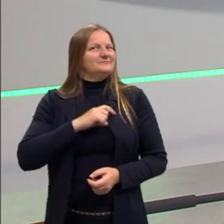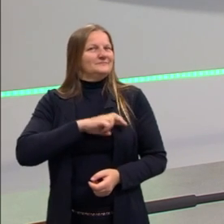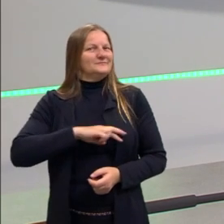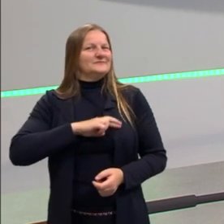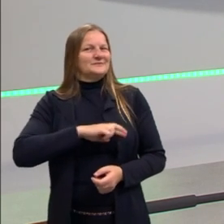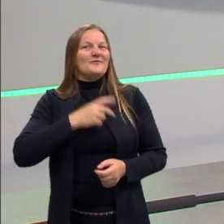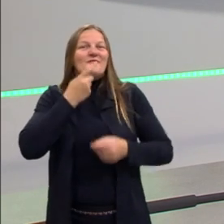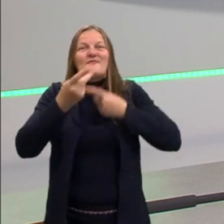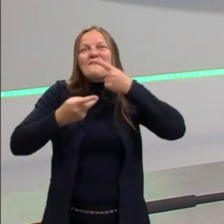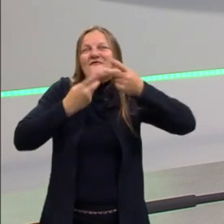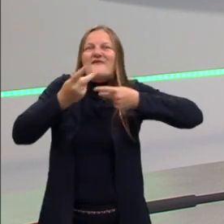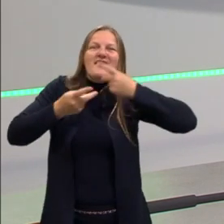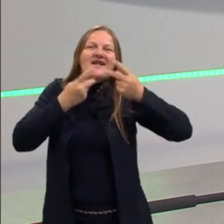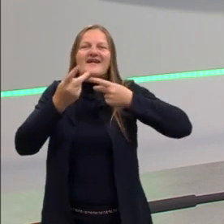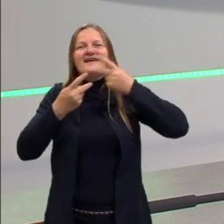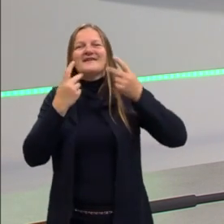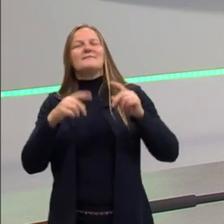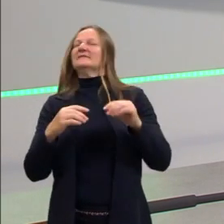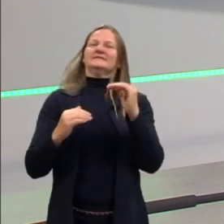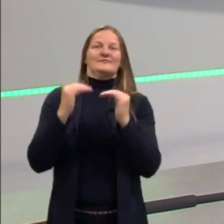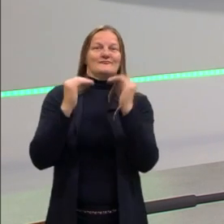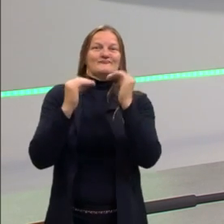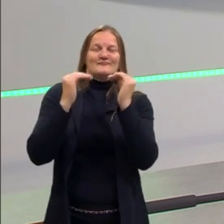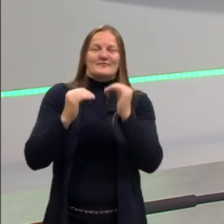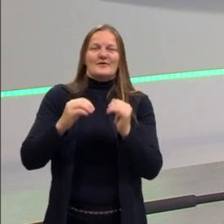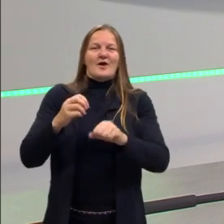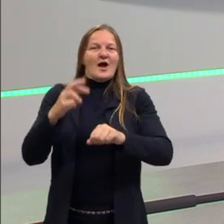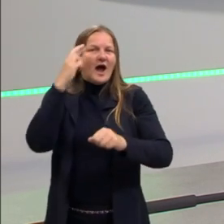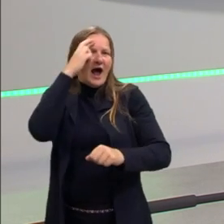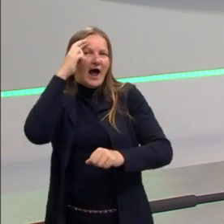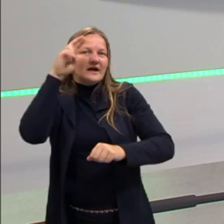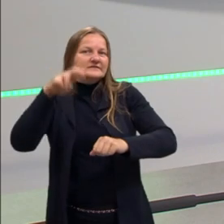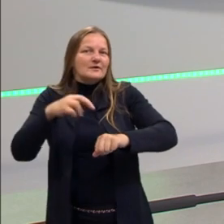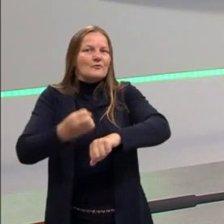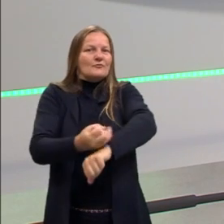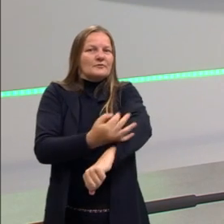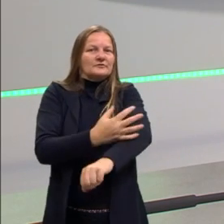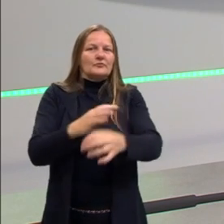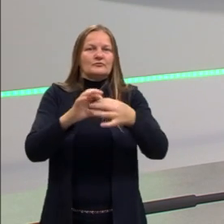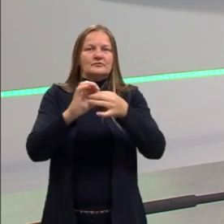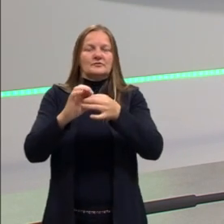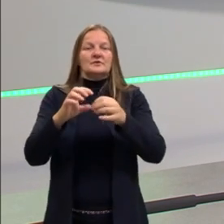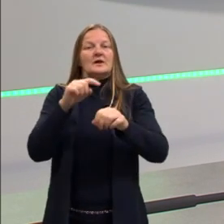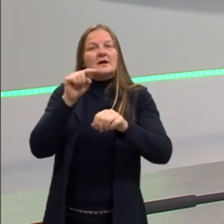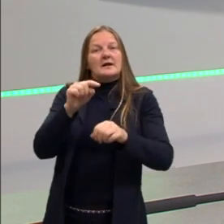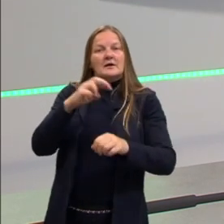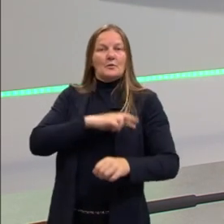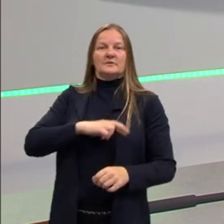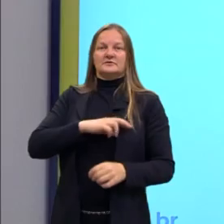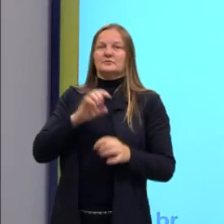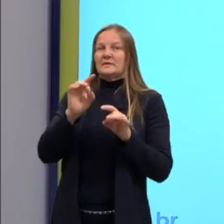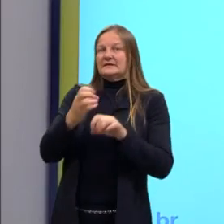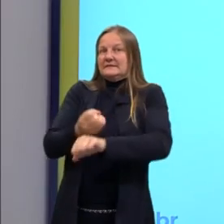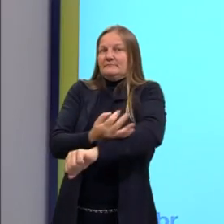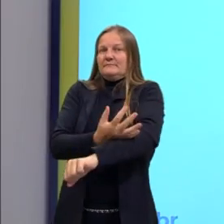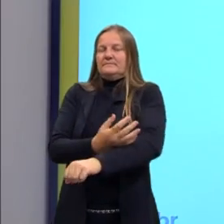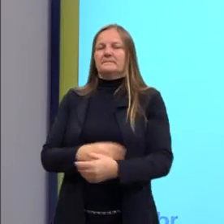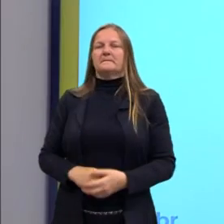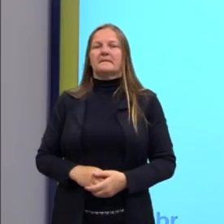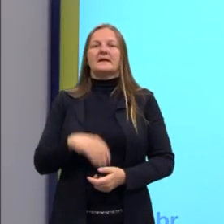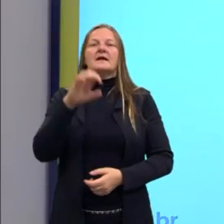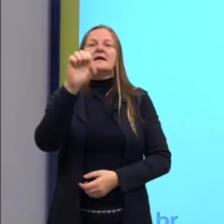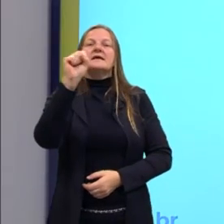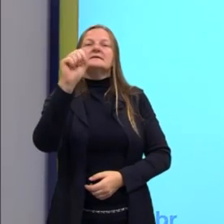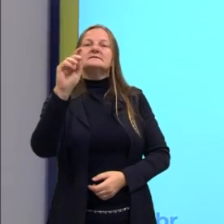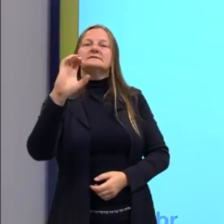sobre o romantismo, eu já sou mais equilibrada. Razão e emoção. Aqui é apenas emoção. Escapismo. O